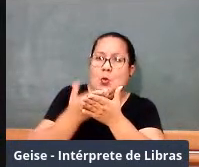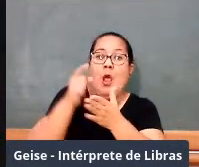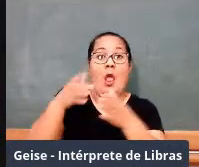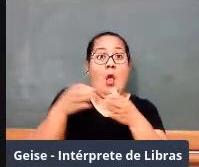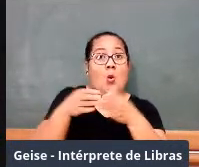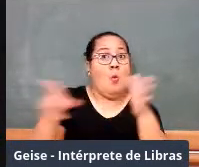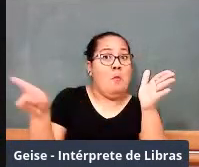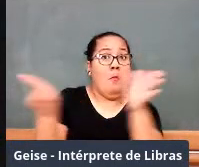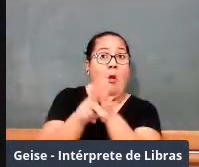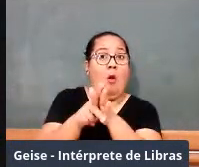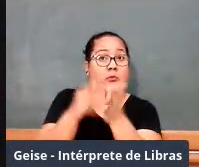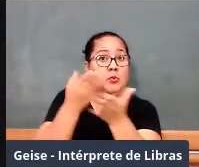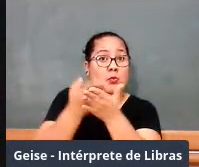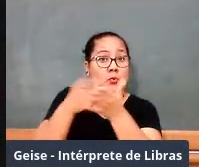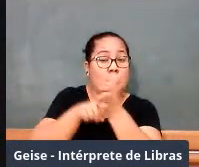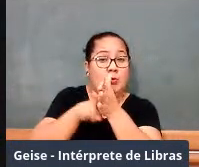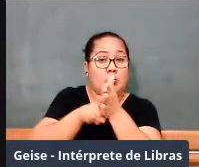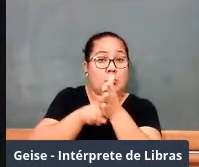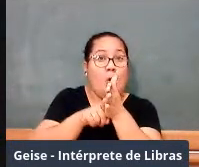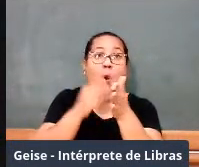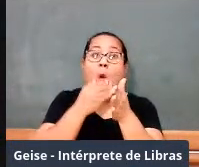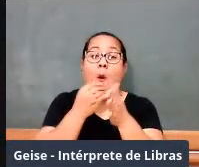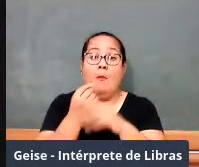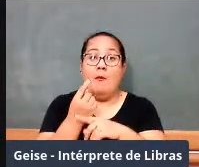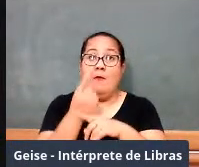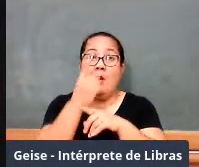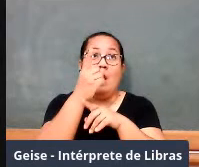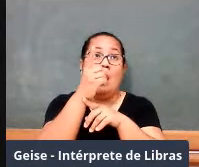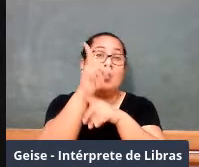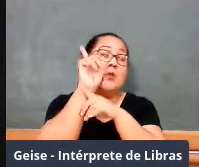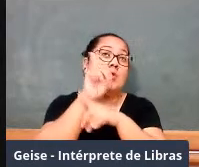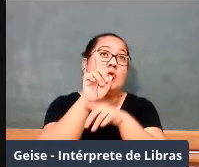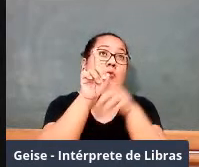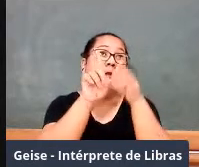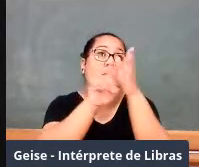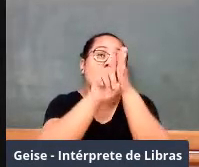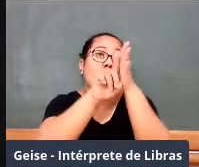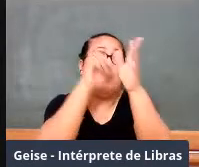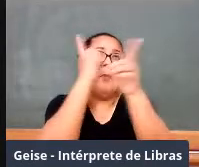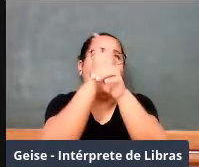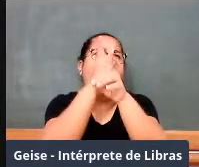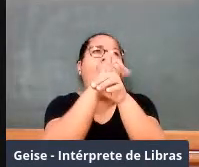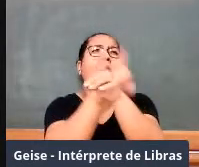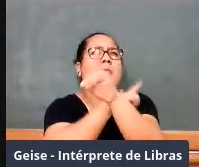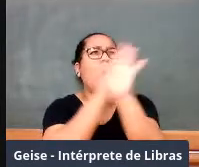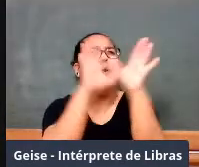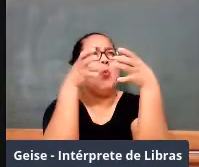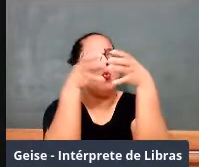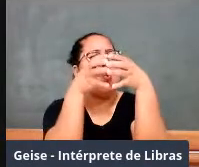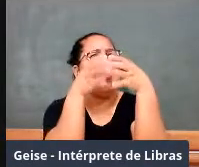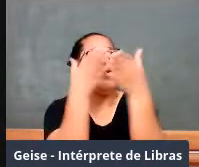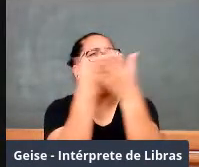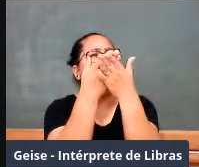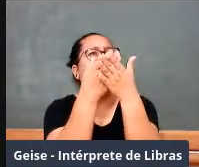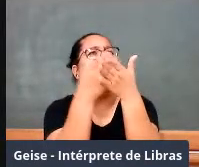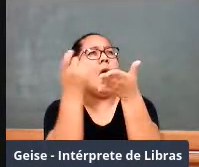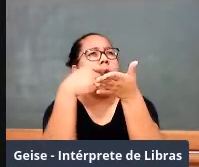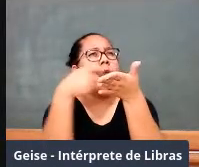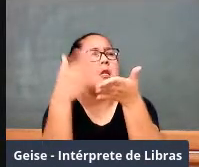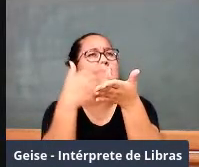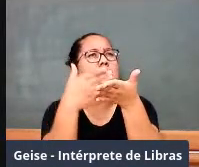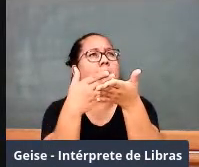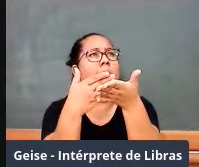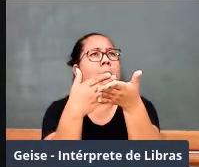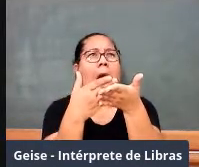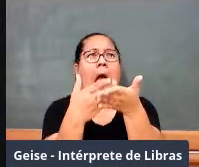que o São Jorge viu nos Estados Unidos, que havia montagem de grupos para escreverem livros didáticos e tal, e